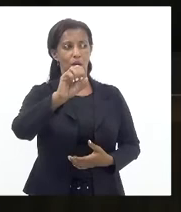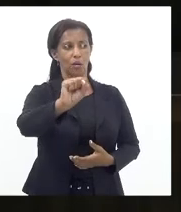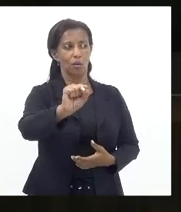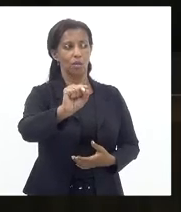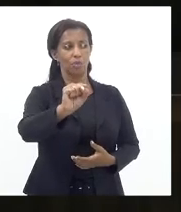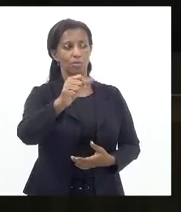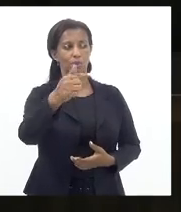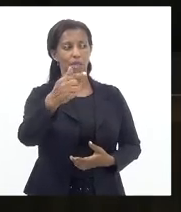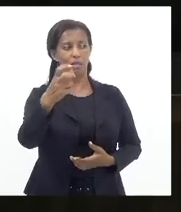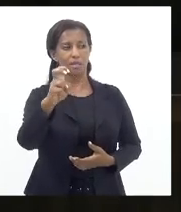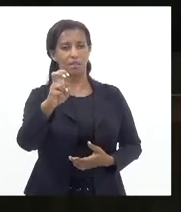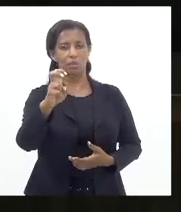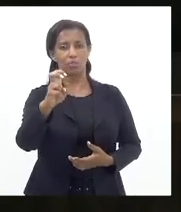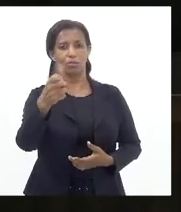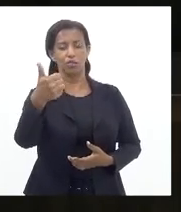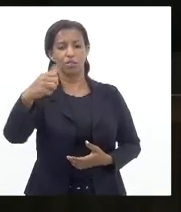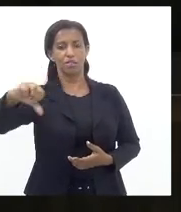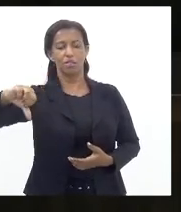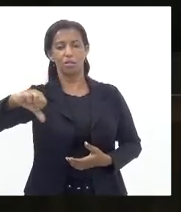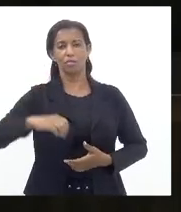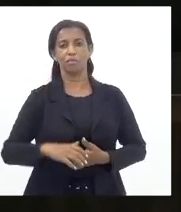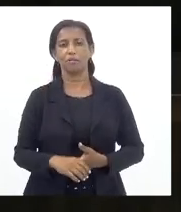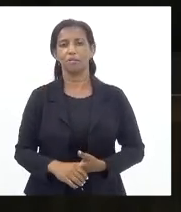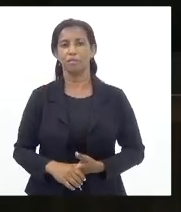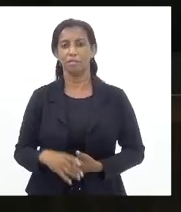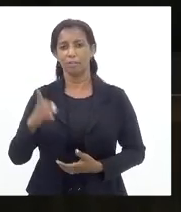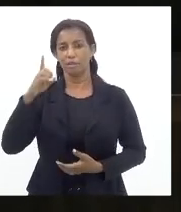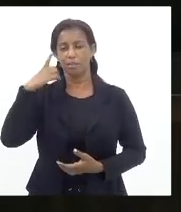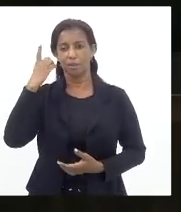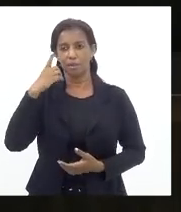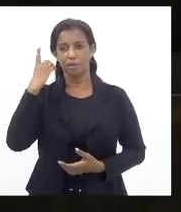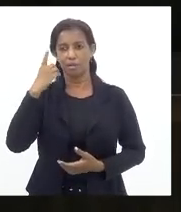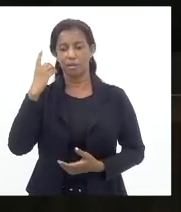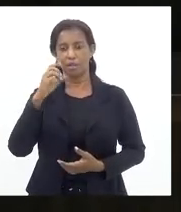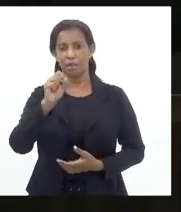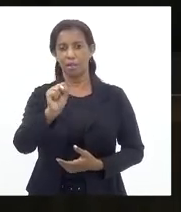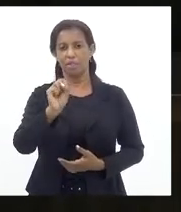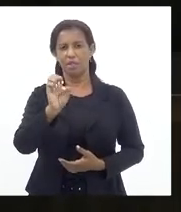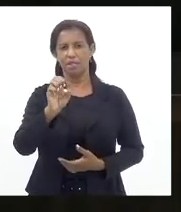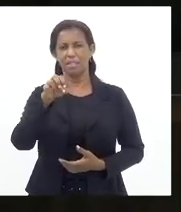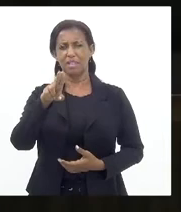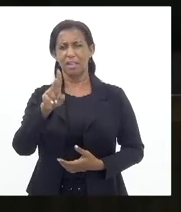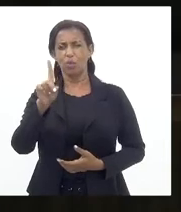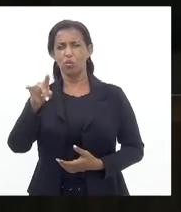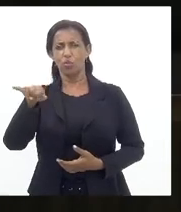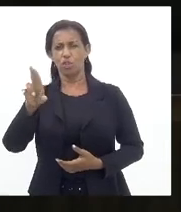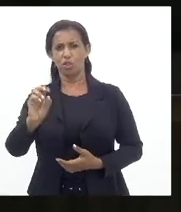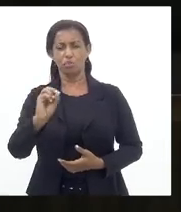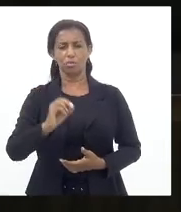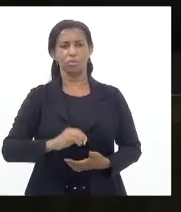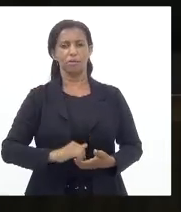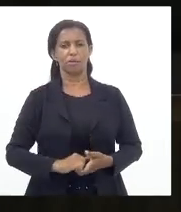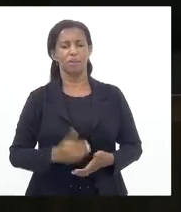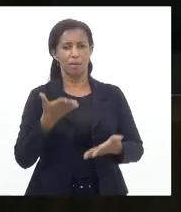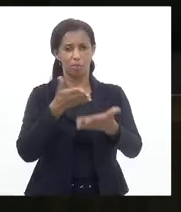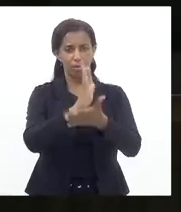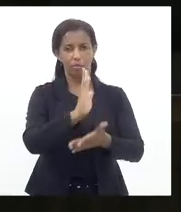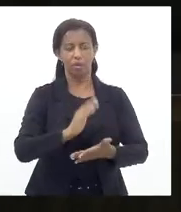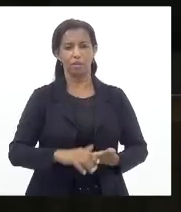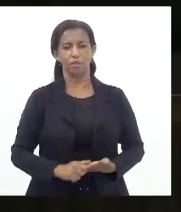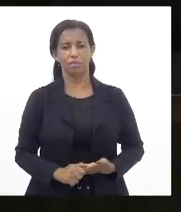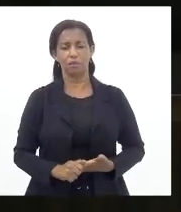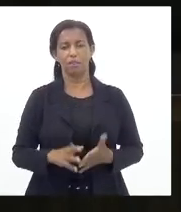.75.19, deputado Marcelo do Seudino. Senhores que aprovam, permaneçam como estão. Aprovado.